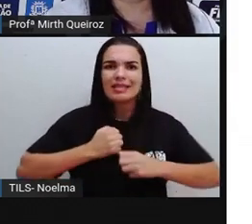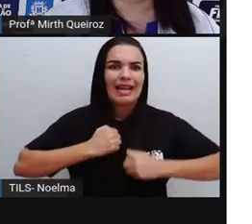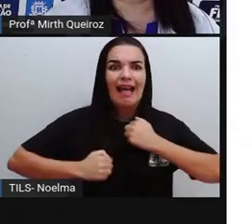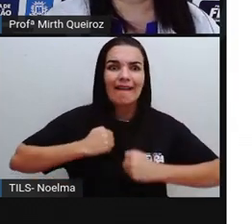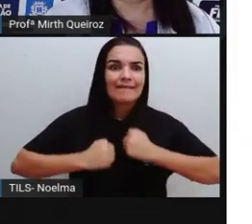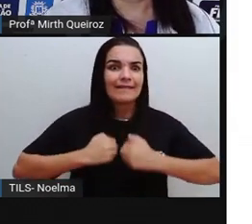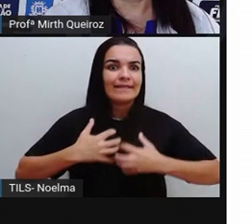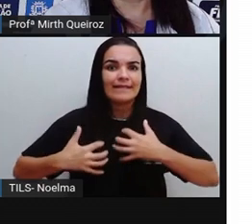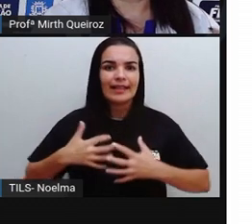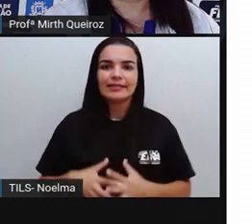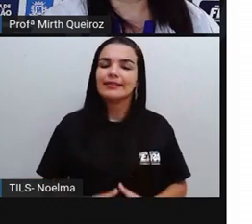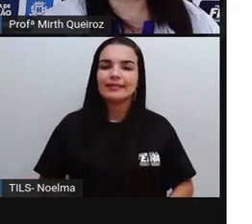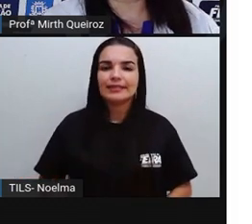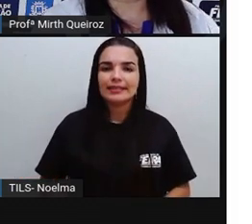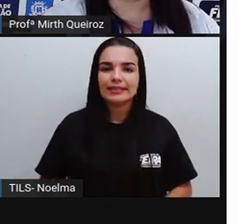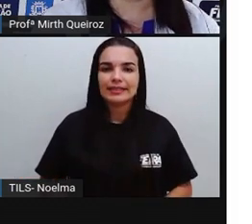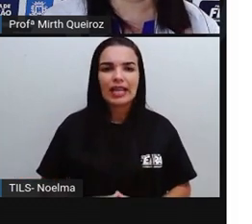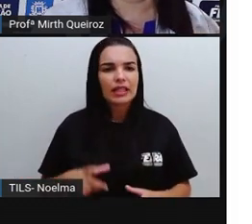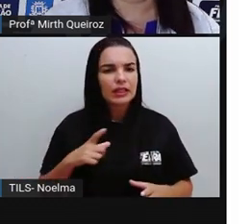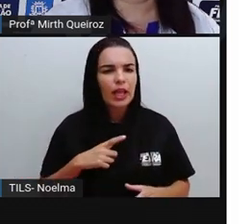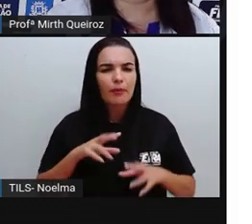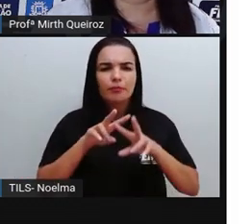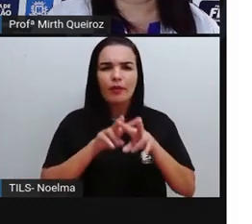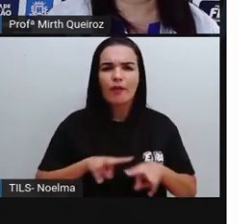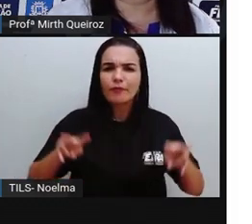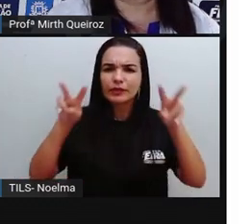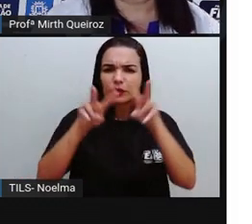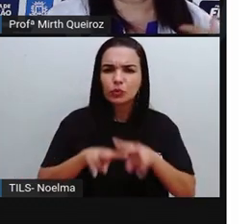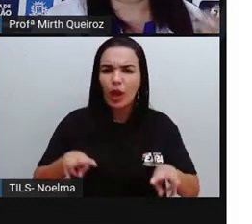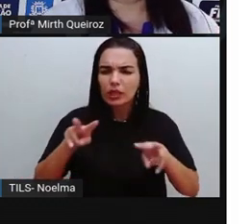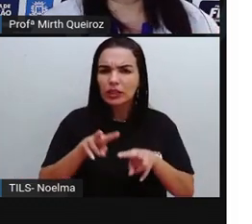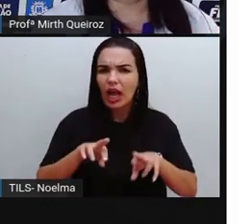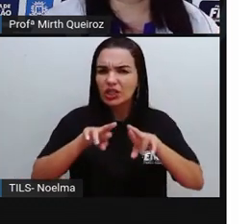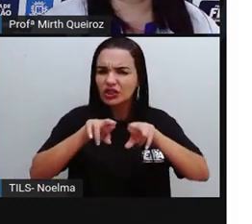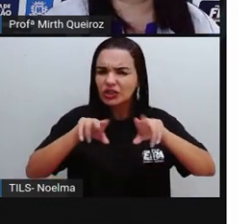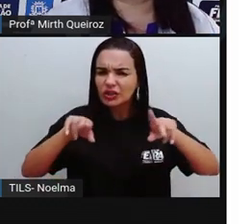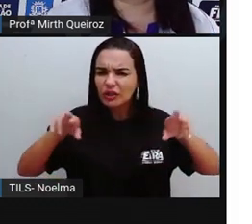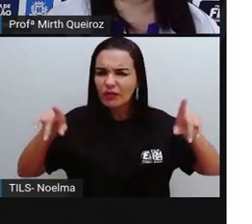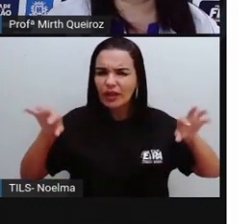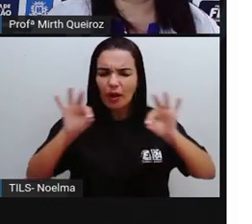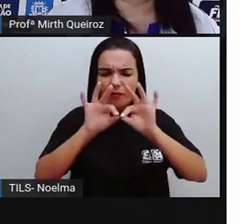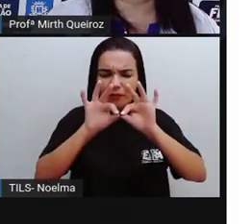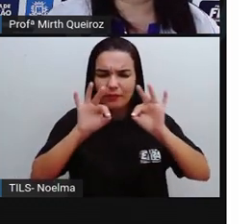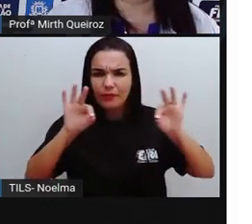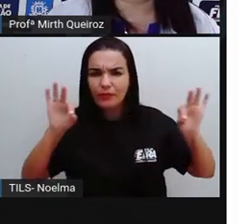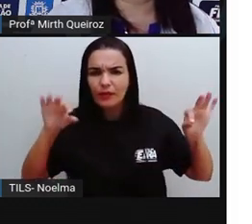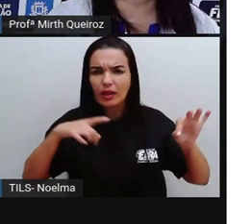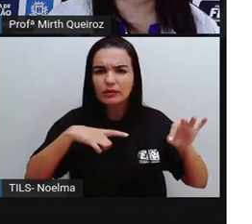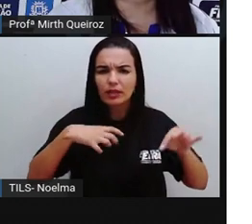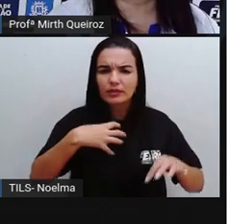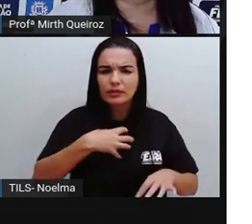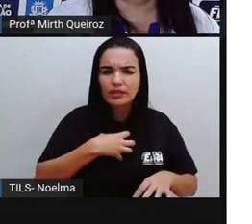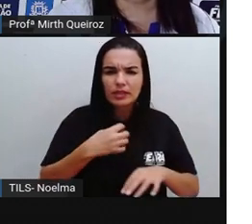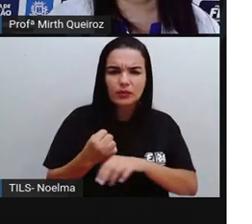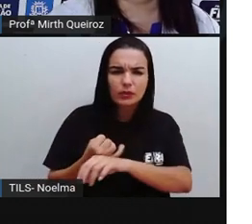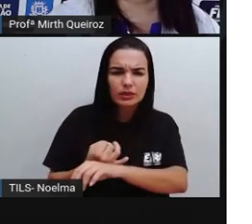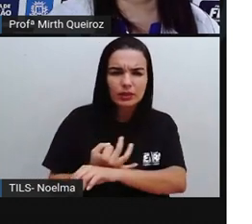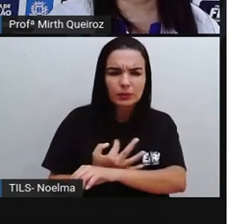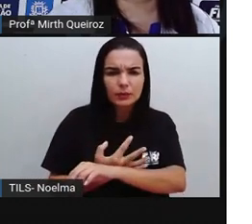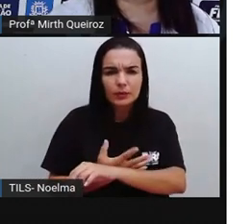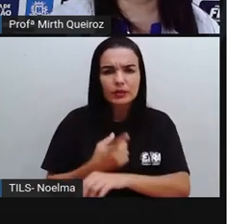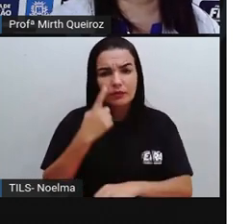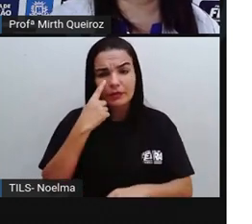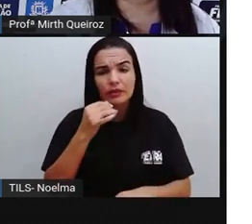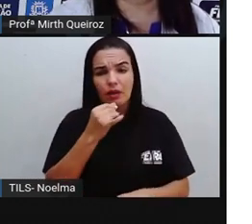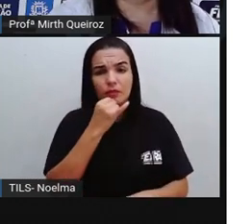gente visualizar os diferentes tipos de linhas e suas estações, a gente vai ver alguns exemplos que são